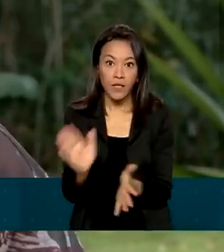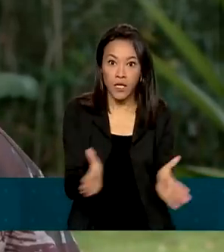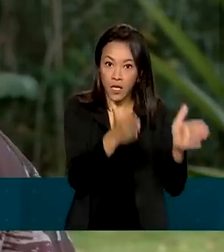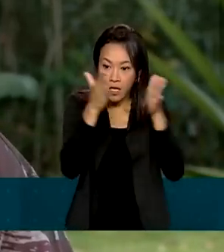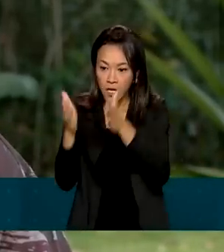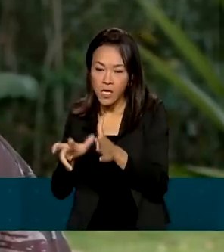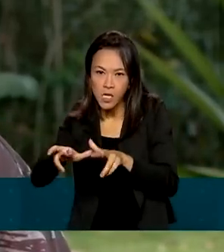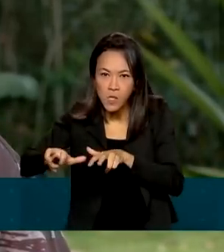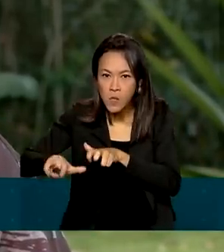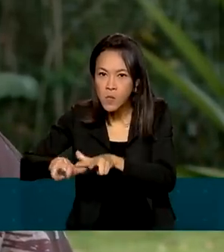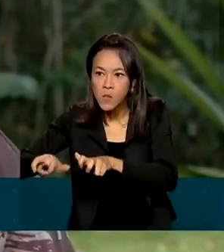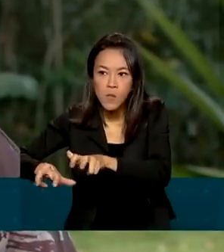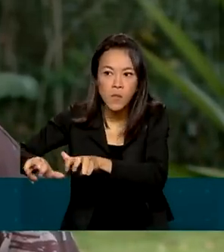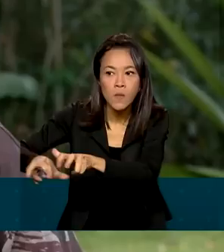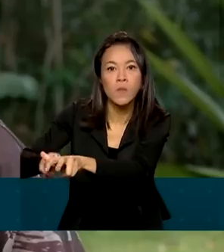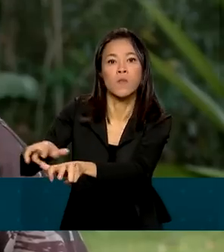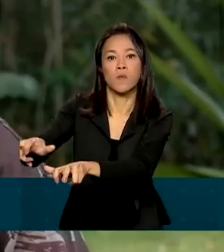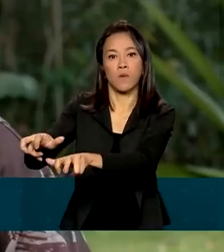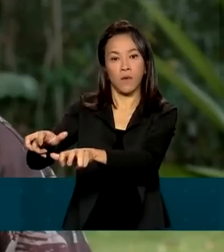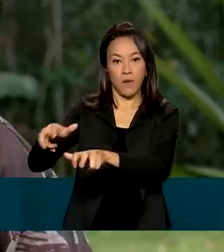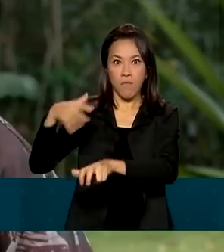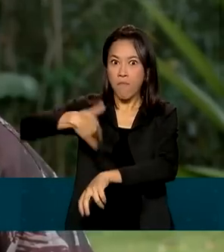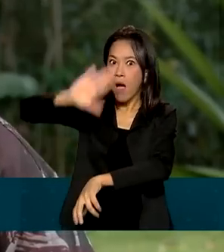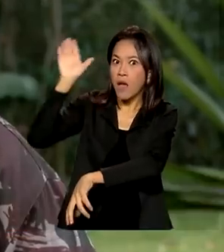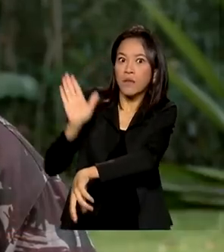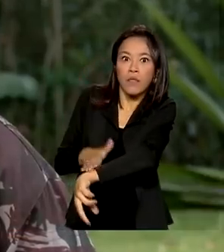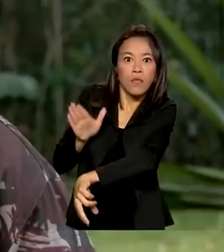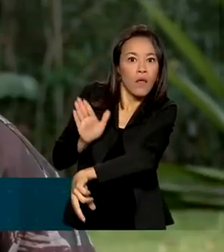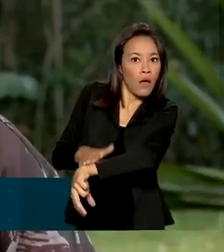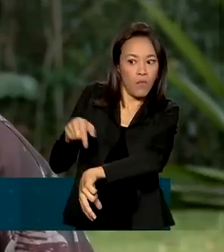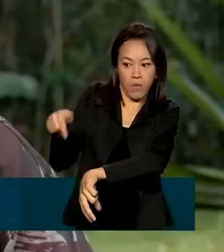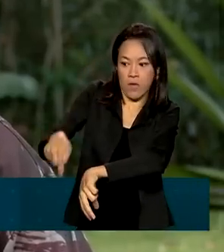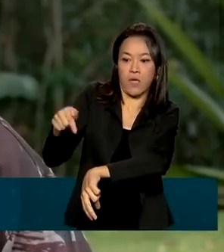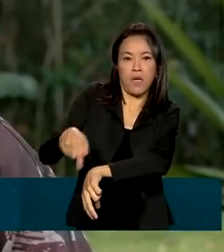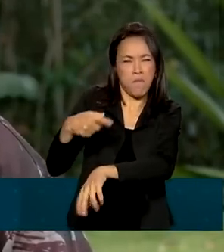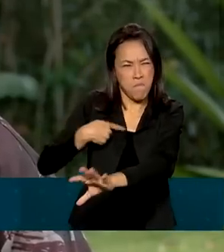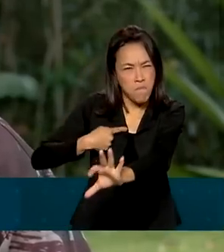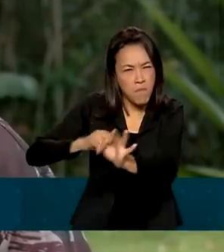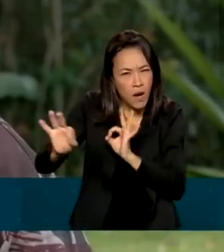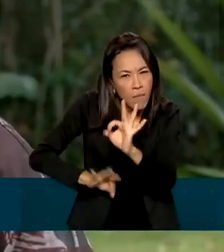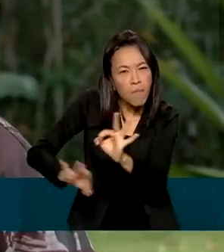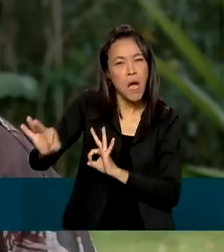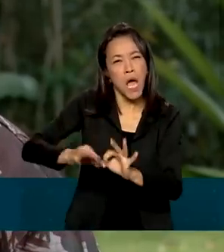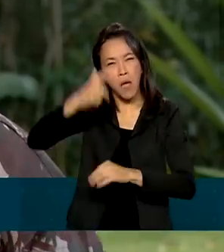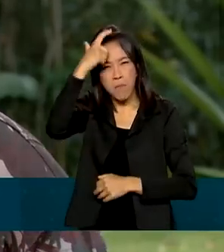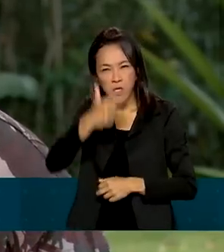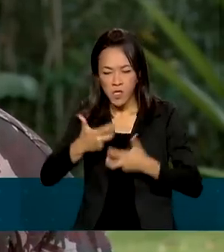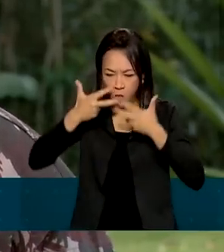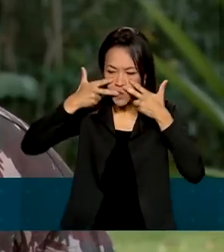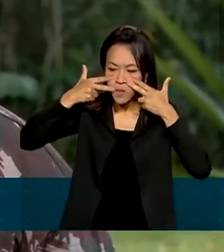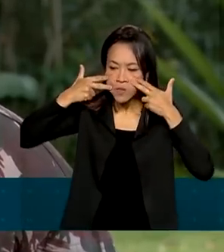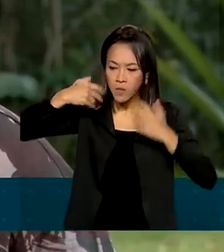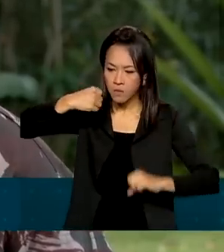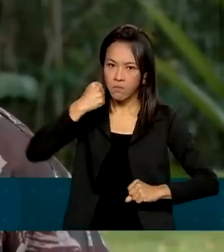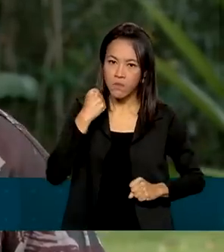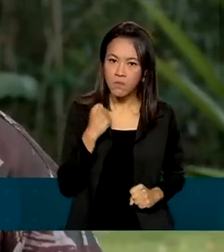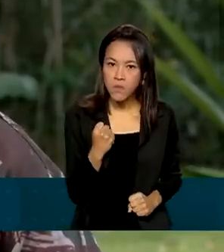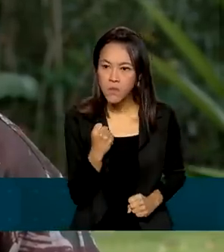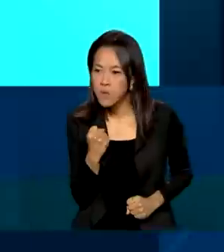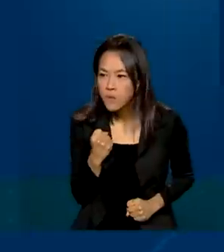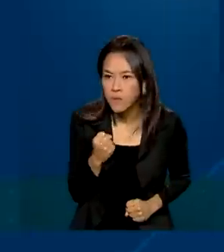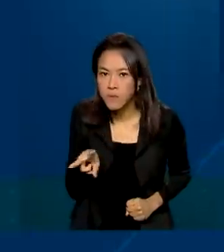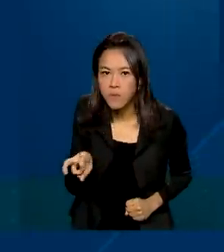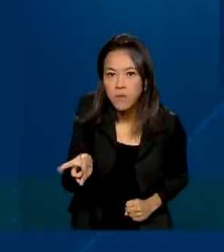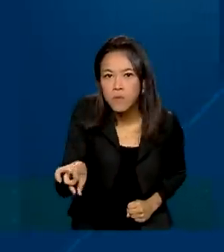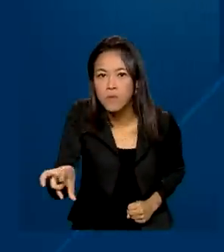A fase de operações é que toma a maior parte do nosso tempo, é onde a gente realmente prepara o guerreiro de selva, o combatente de selva, para o combate.